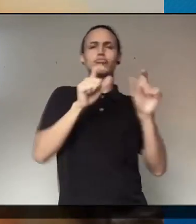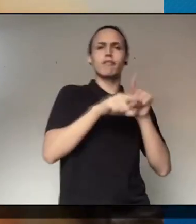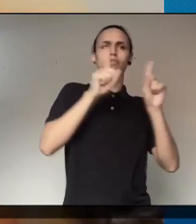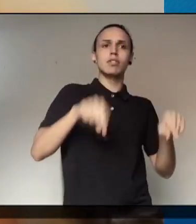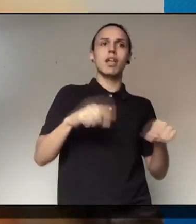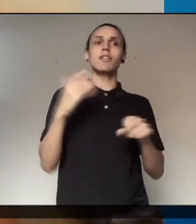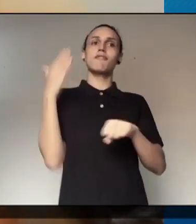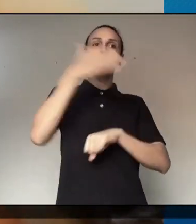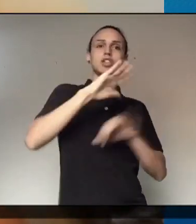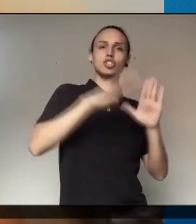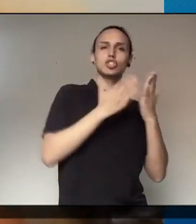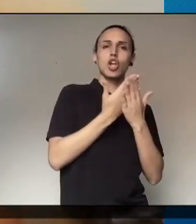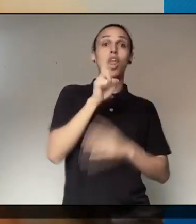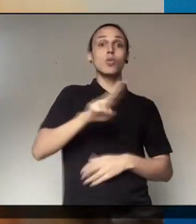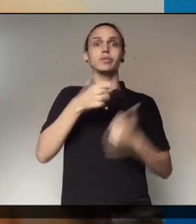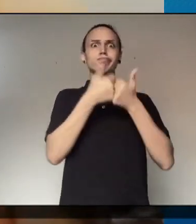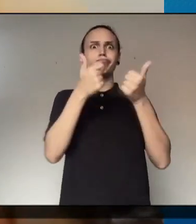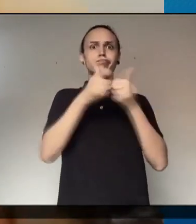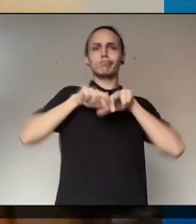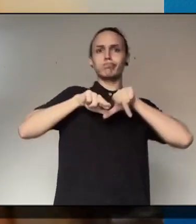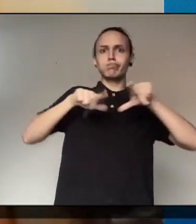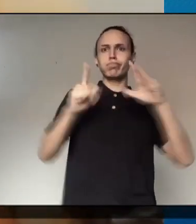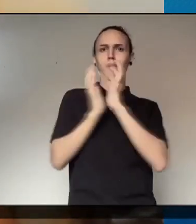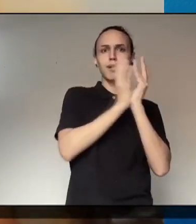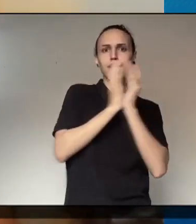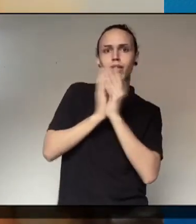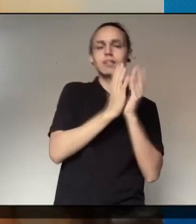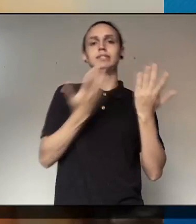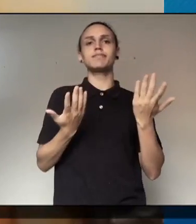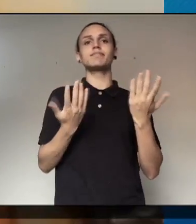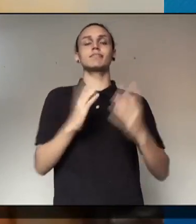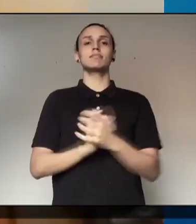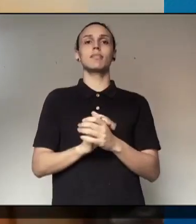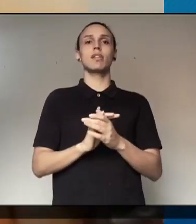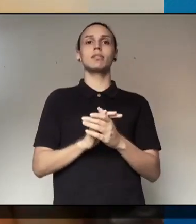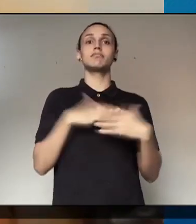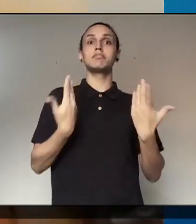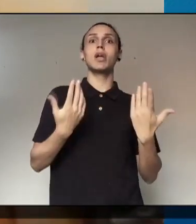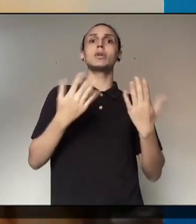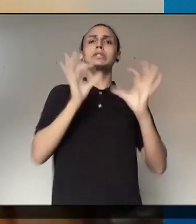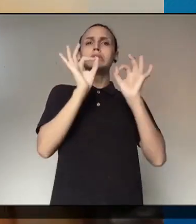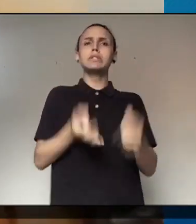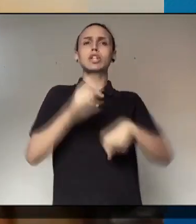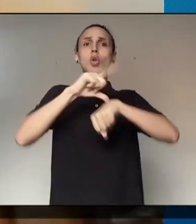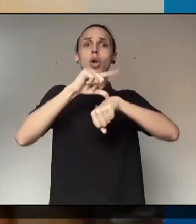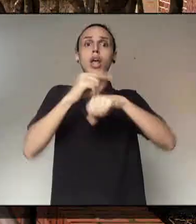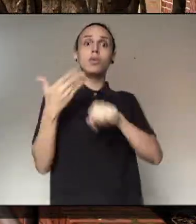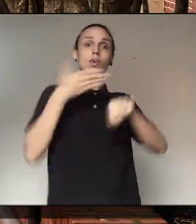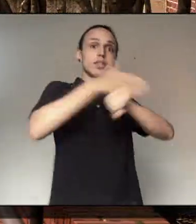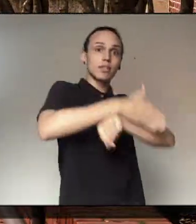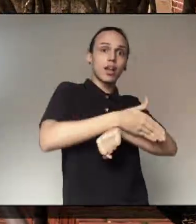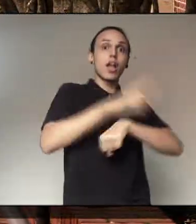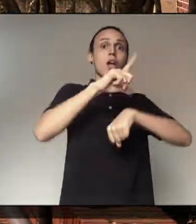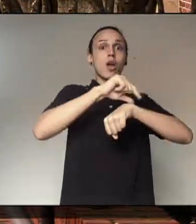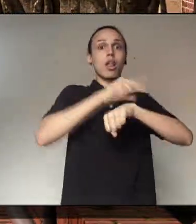ilhadas. Os estudantes e trabalhadores vão às escolas, utilizam transportes públicos para poder chegar às escolas.